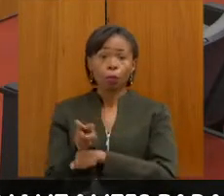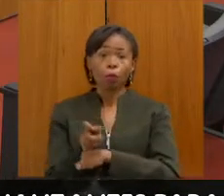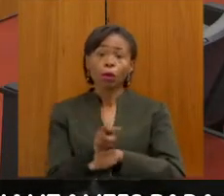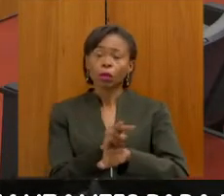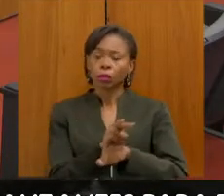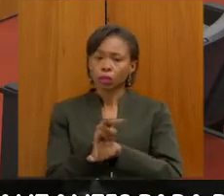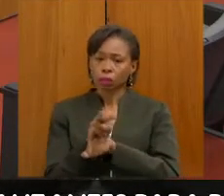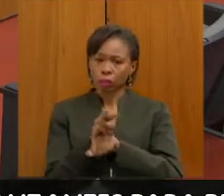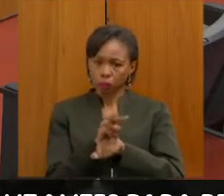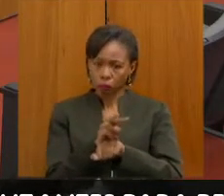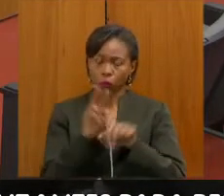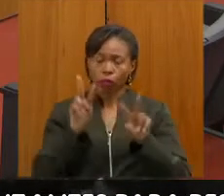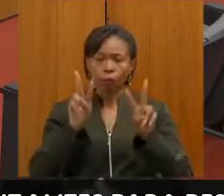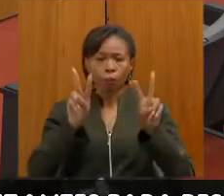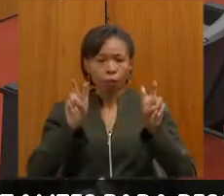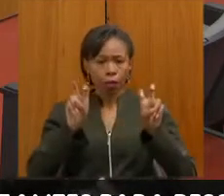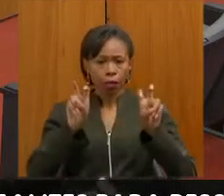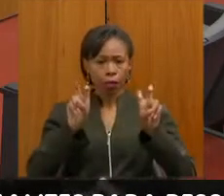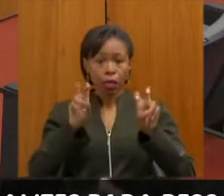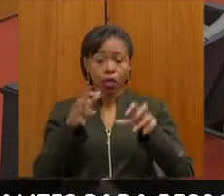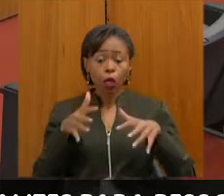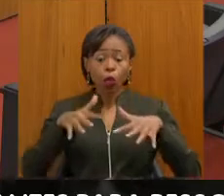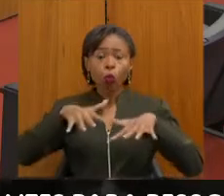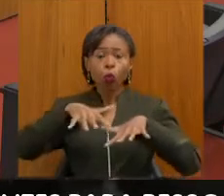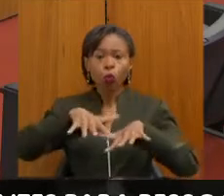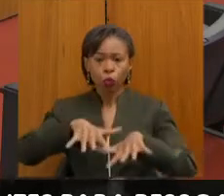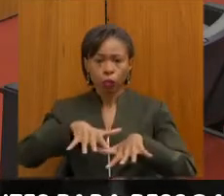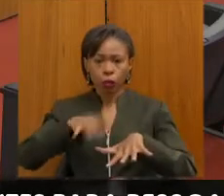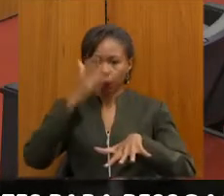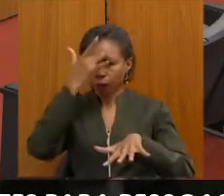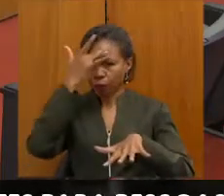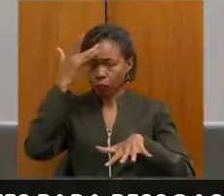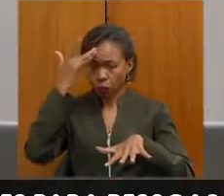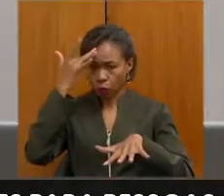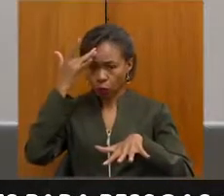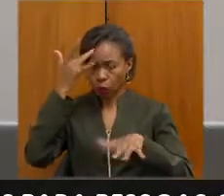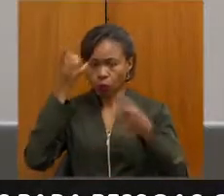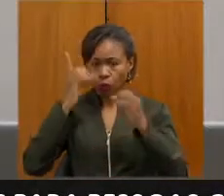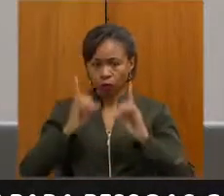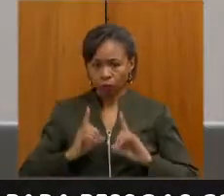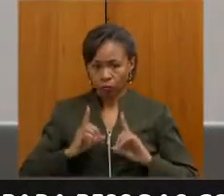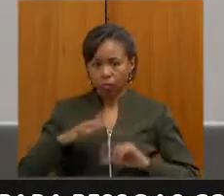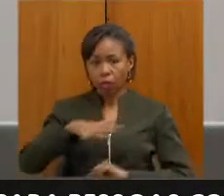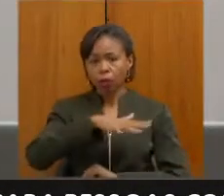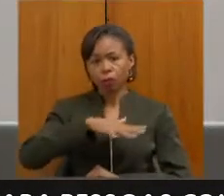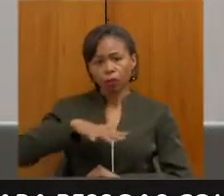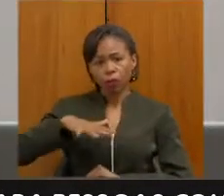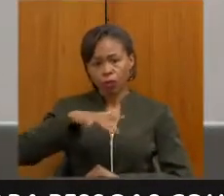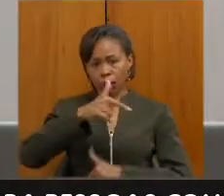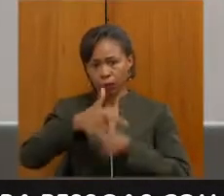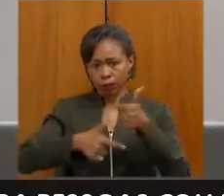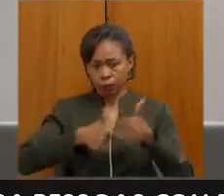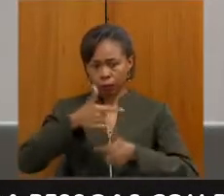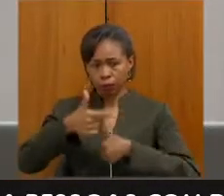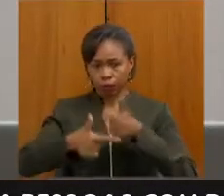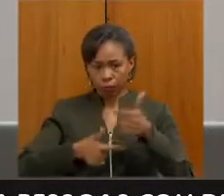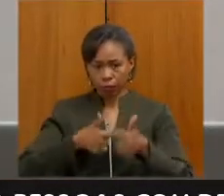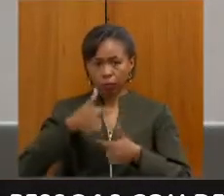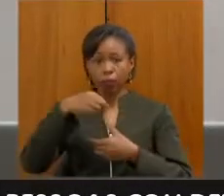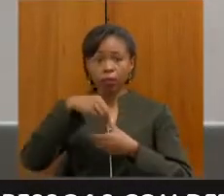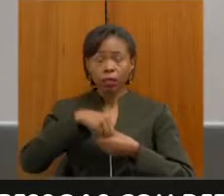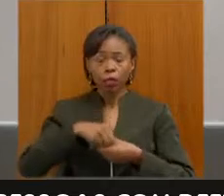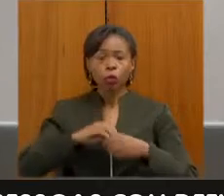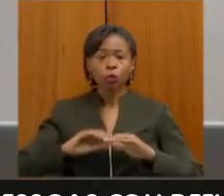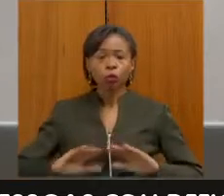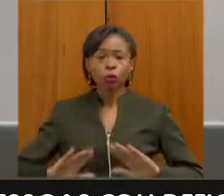inclusão da pessoa com deficiência no mercado de trabalho, no âmbito da Assembleia, do Assembleia